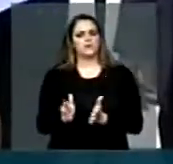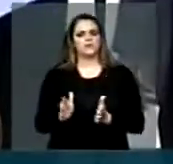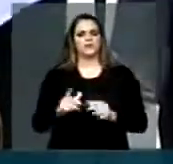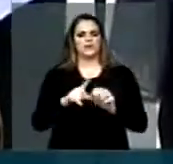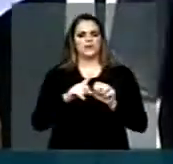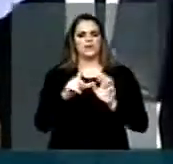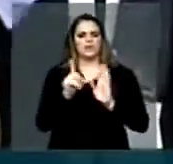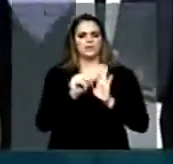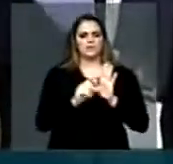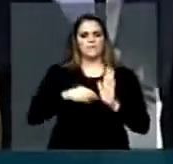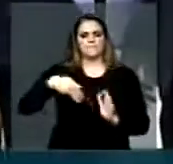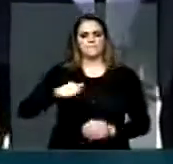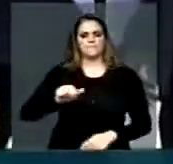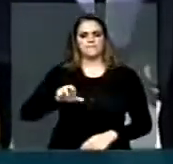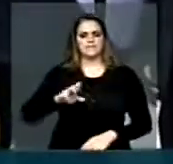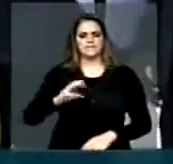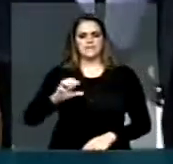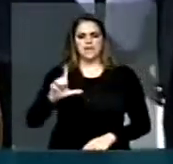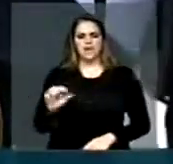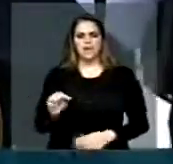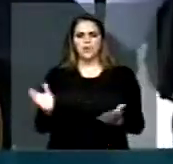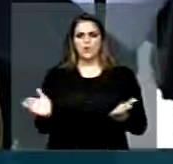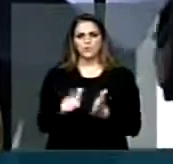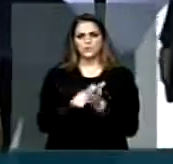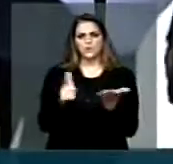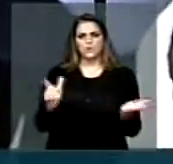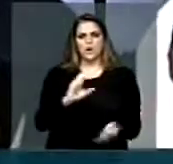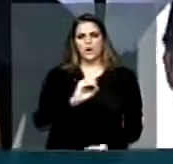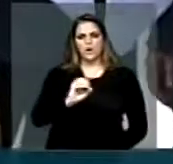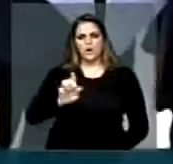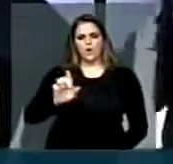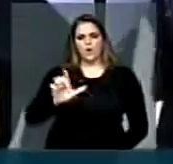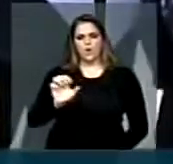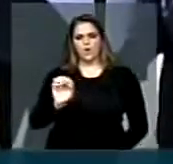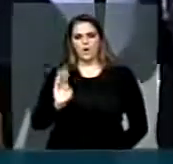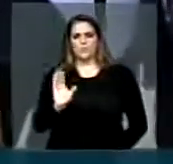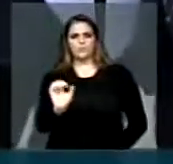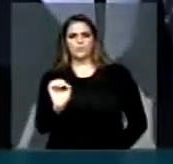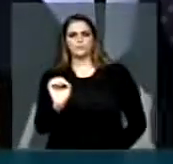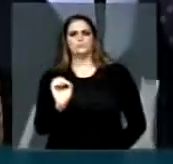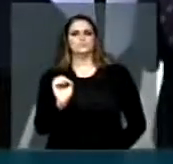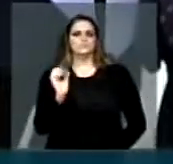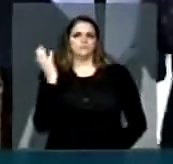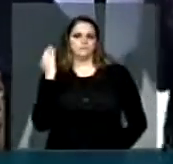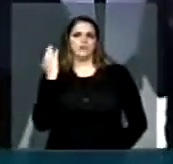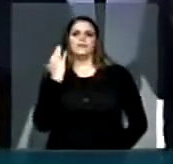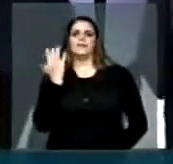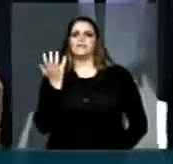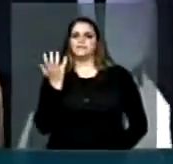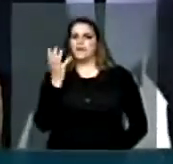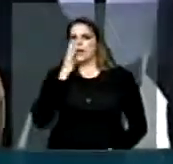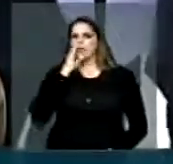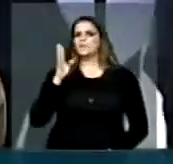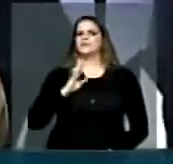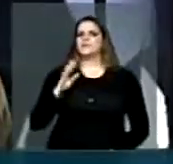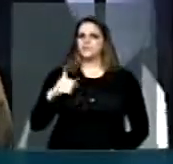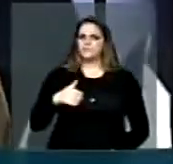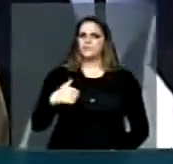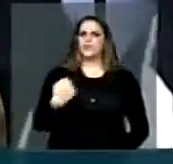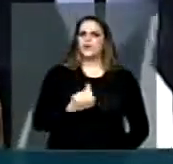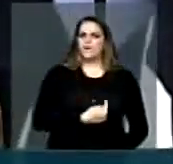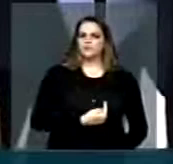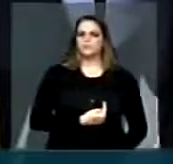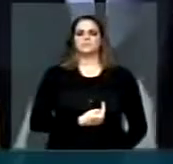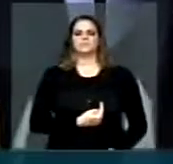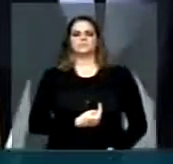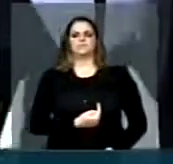de Marcelo Freixo, que saiu hoje no Jornal Globo, um dos que mais tentou achar elos entre nós e pessoas